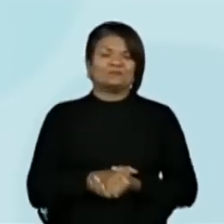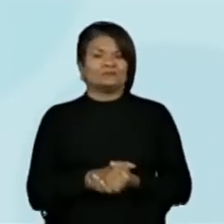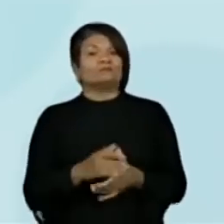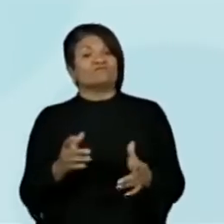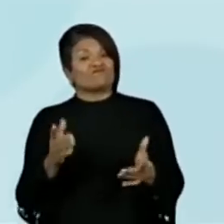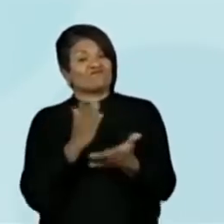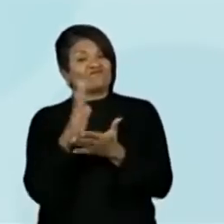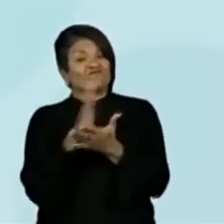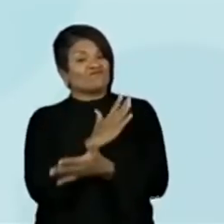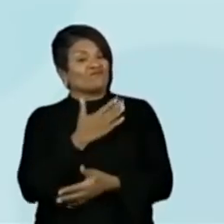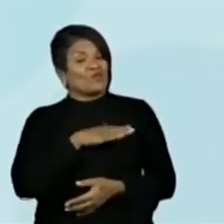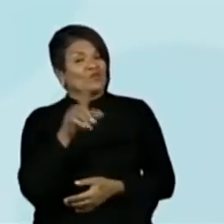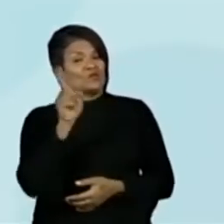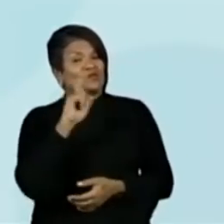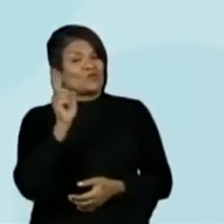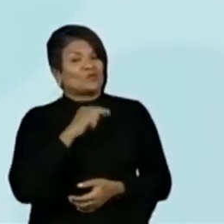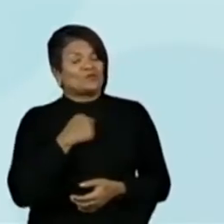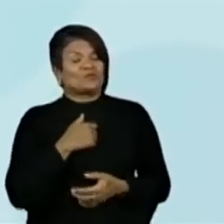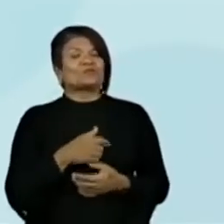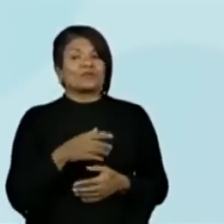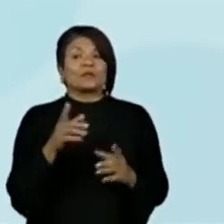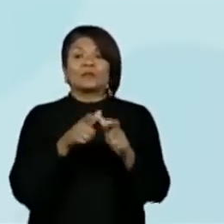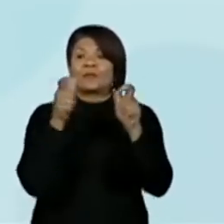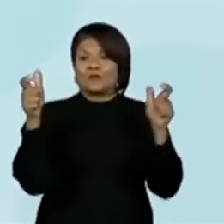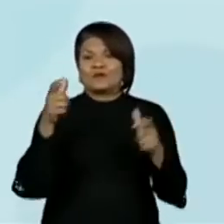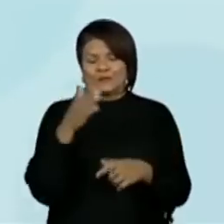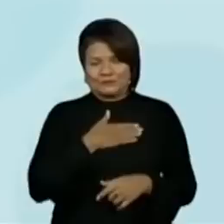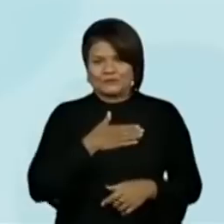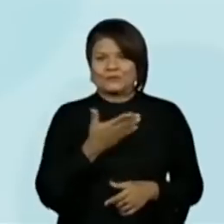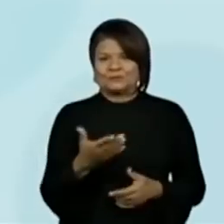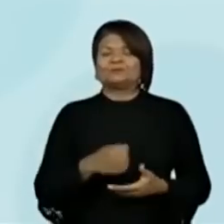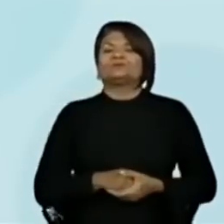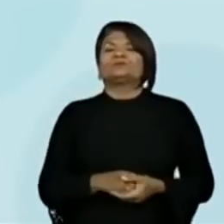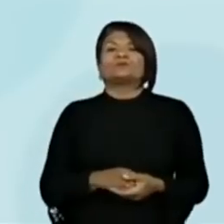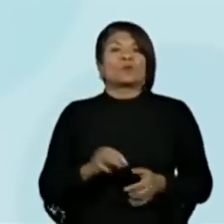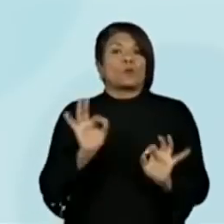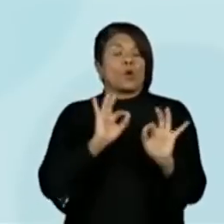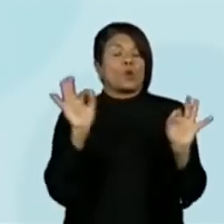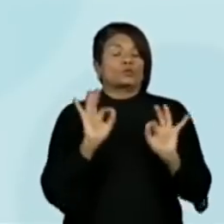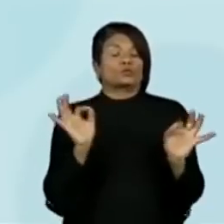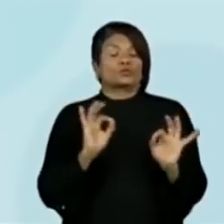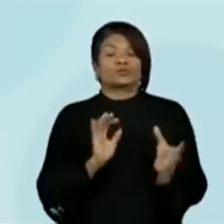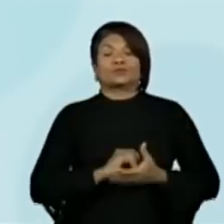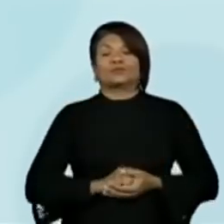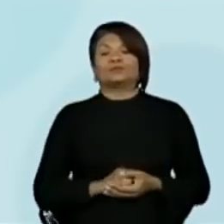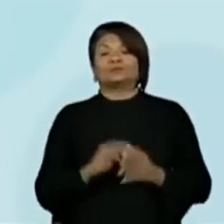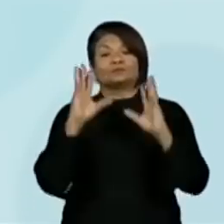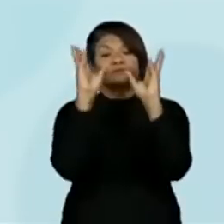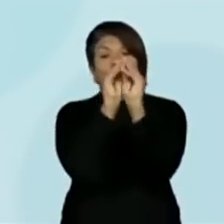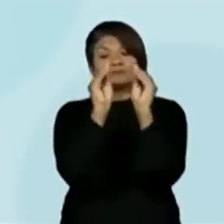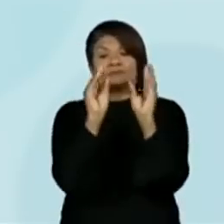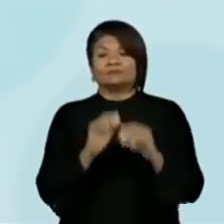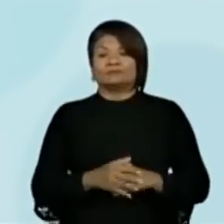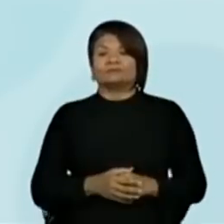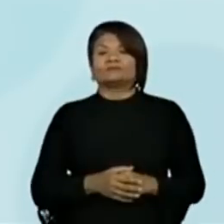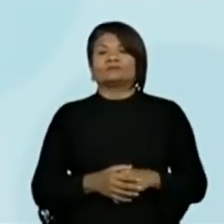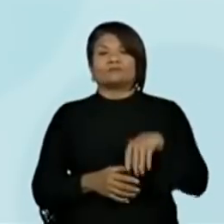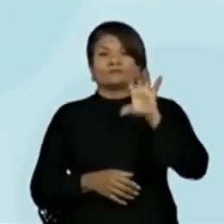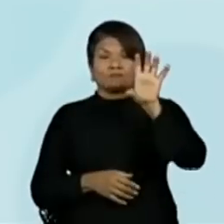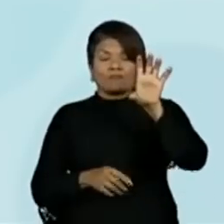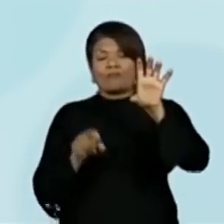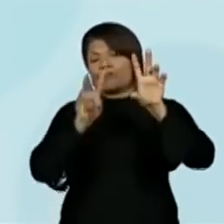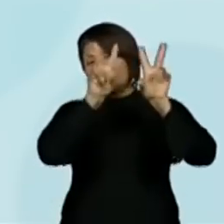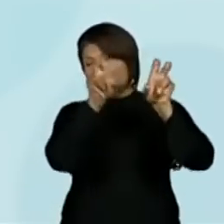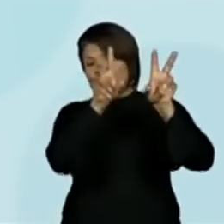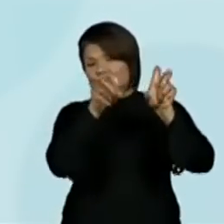gente que não gostou, não consegui ver o nome, mas muita gente gostou aí. Mapa mental é beleza. Vou fazer o resumo aqui, Título, o problema do